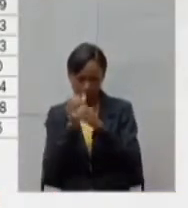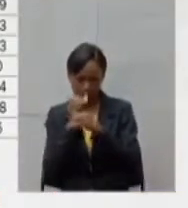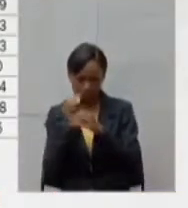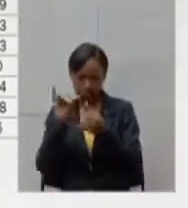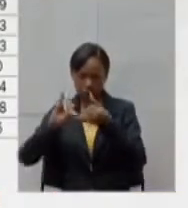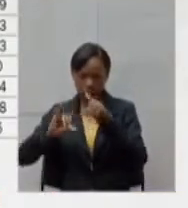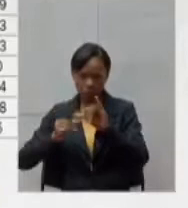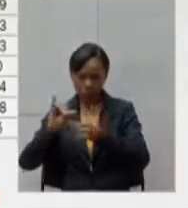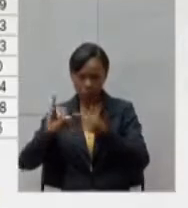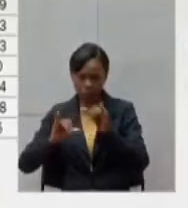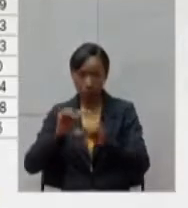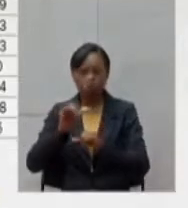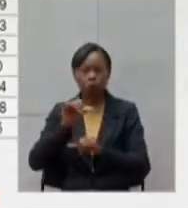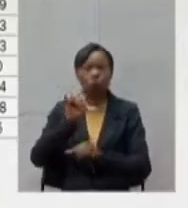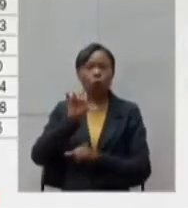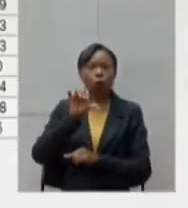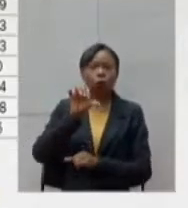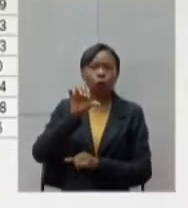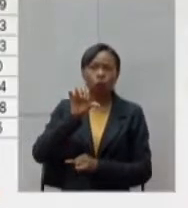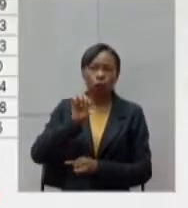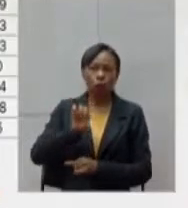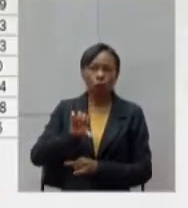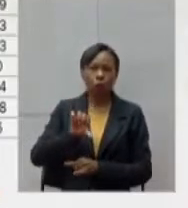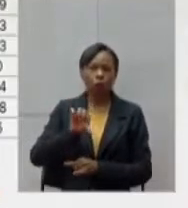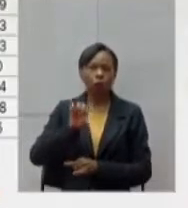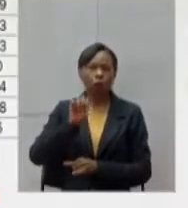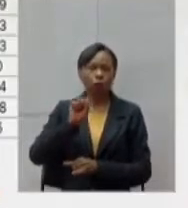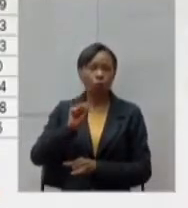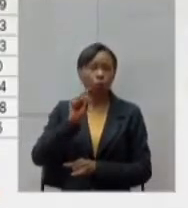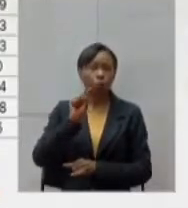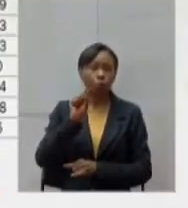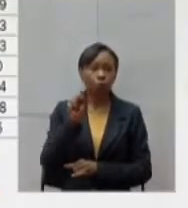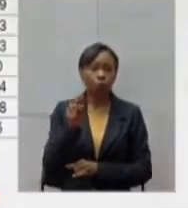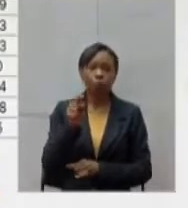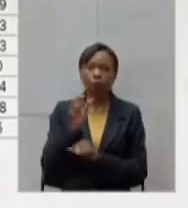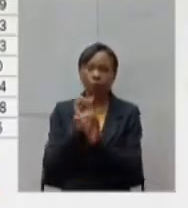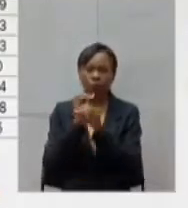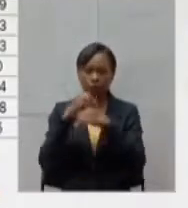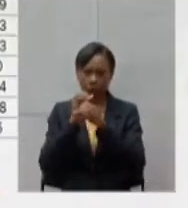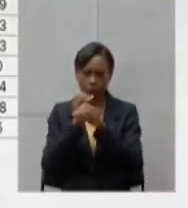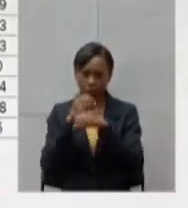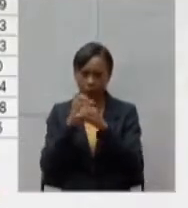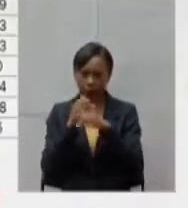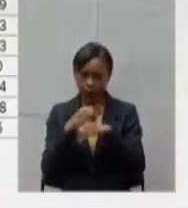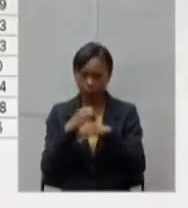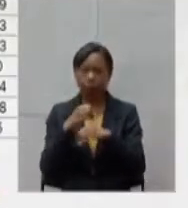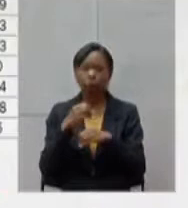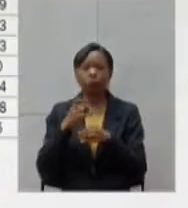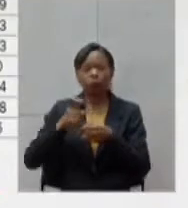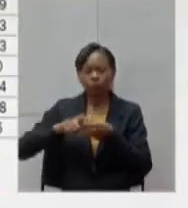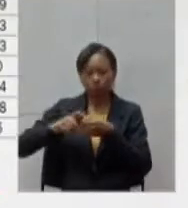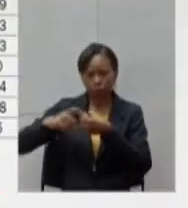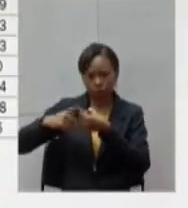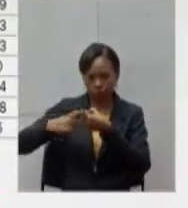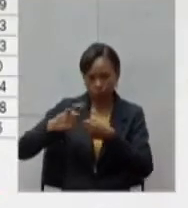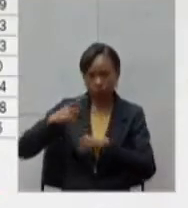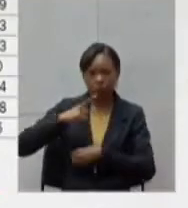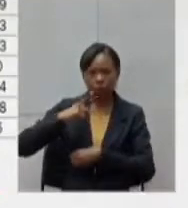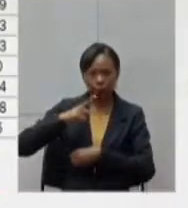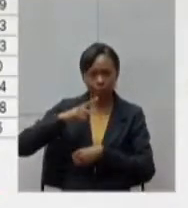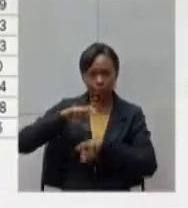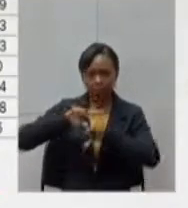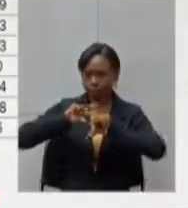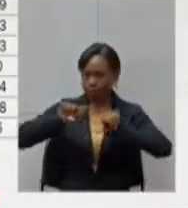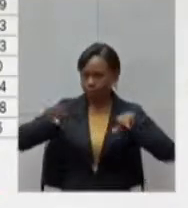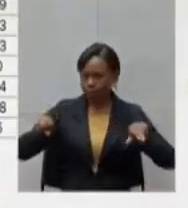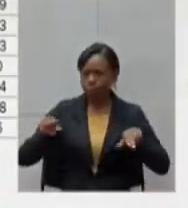exames realizados, os laboratórios privados têm um componente grande associado. A positividade